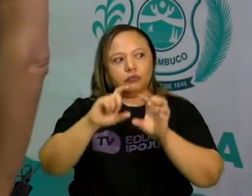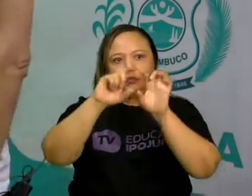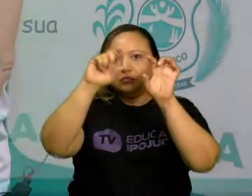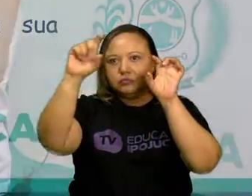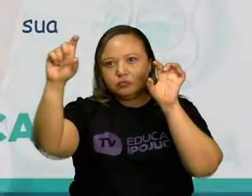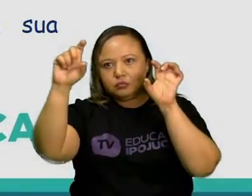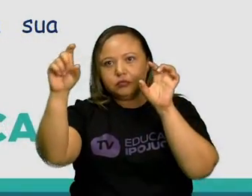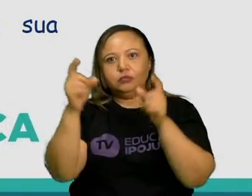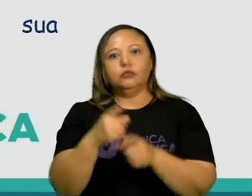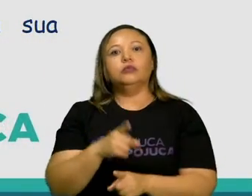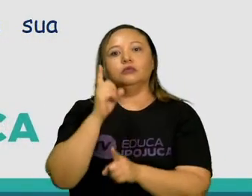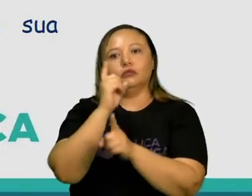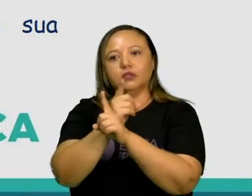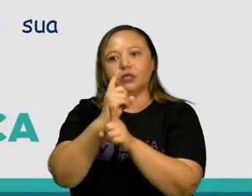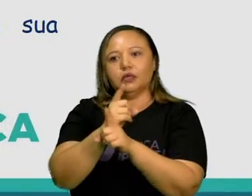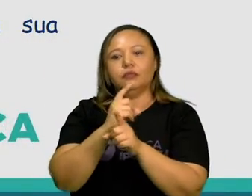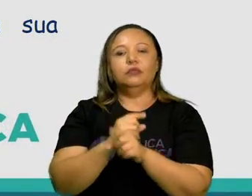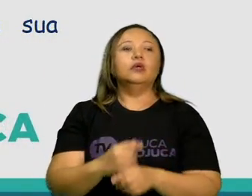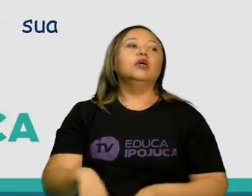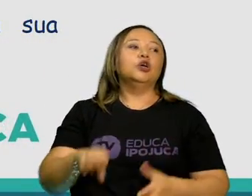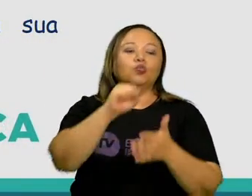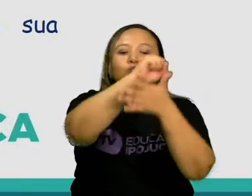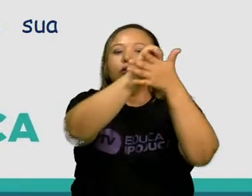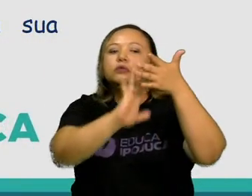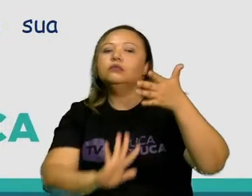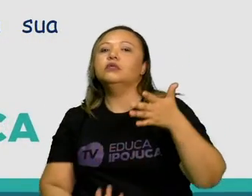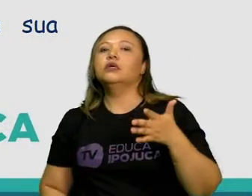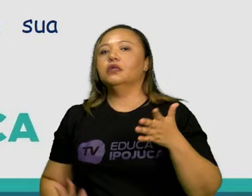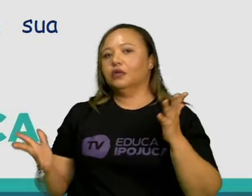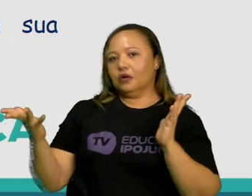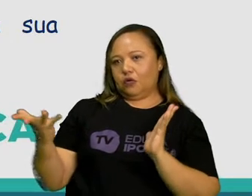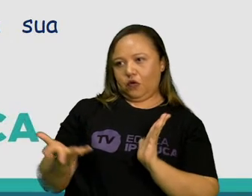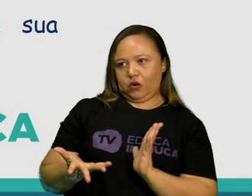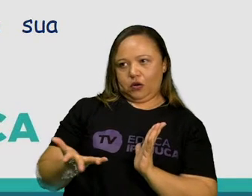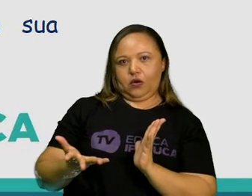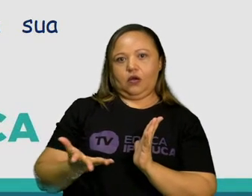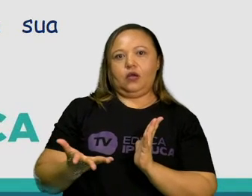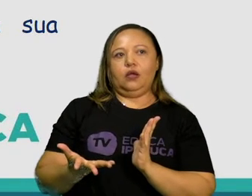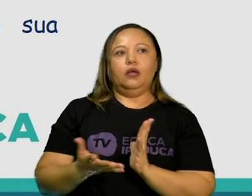material, e nós temos uma atividade para vocês. A atividade é a seguinte,